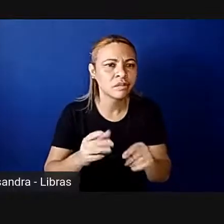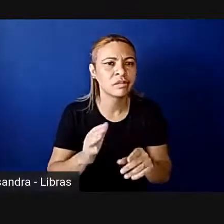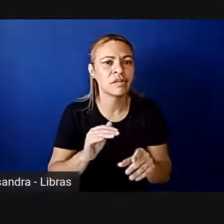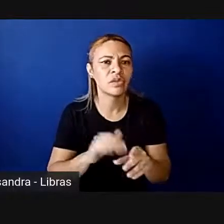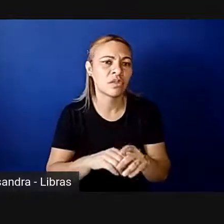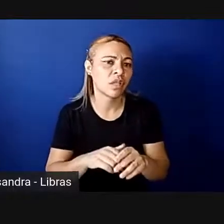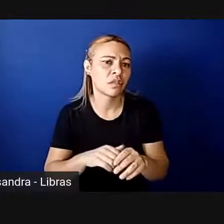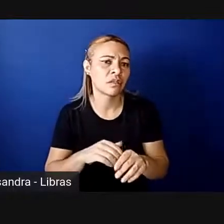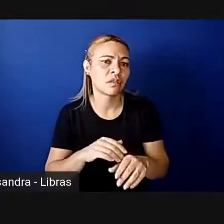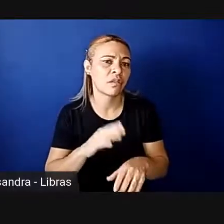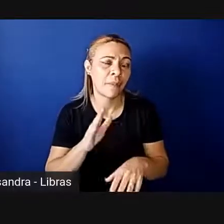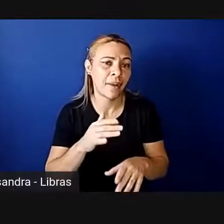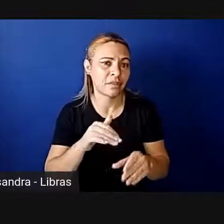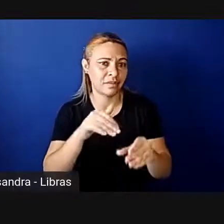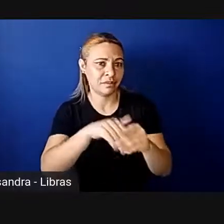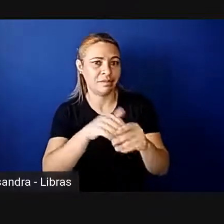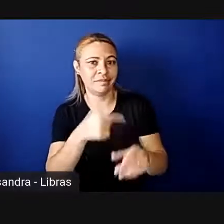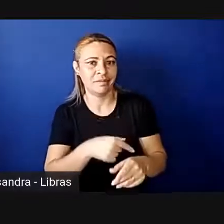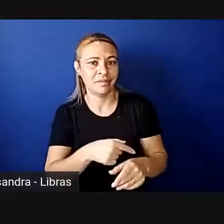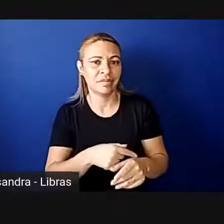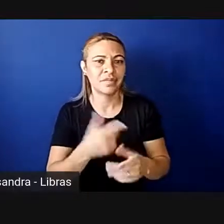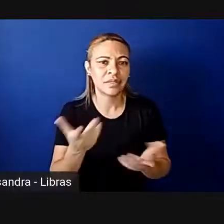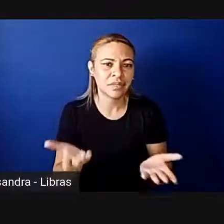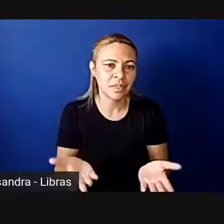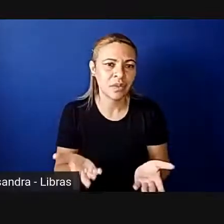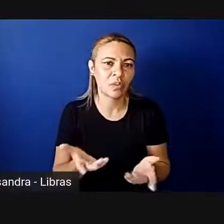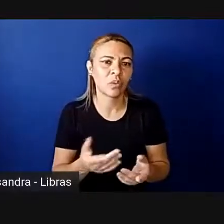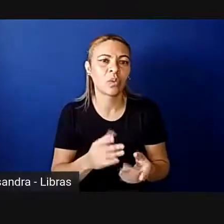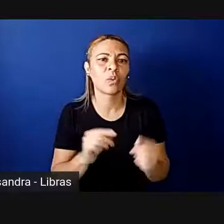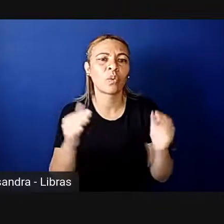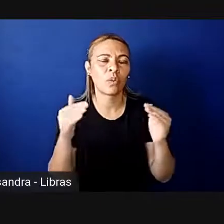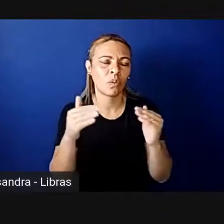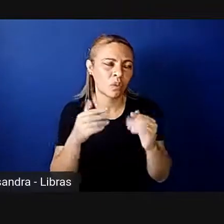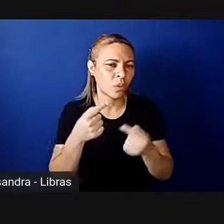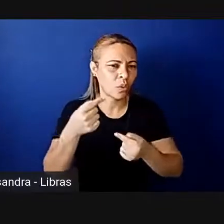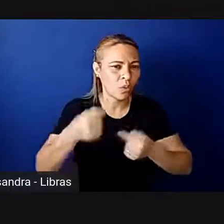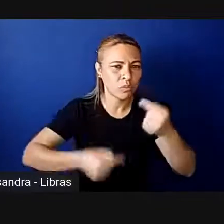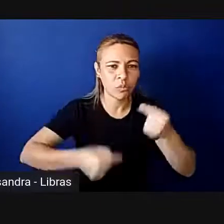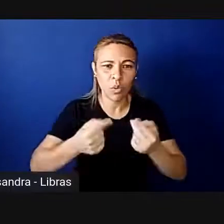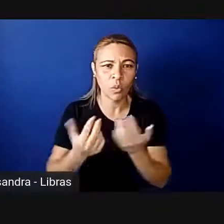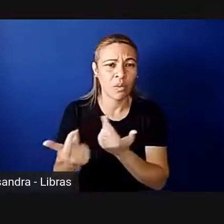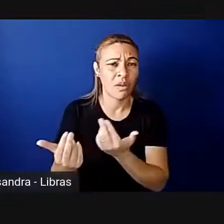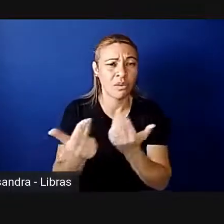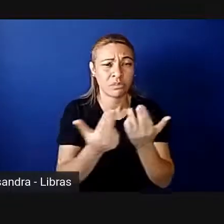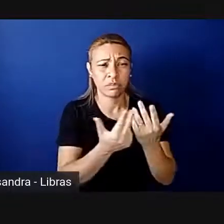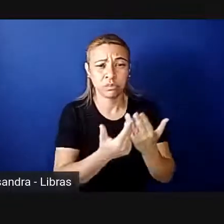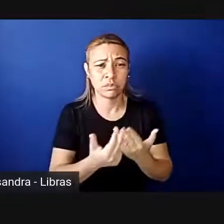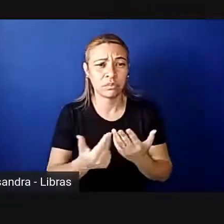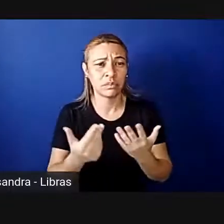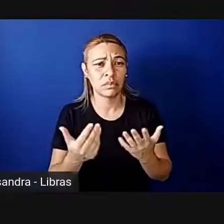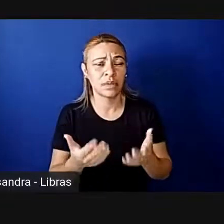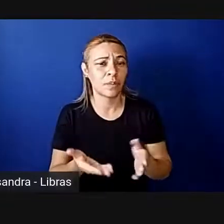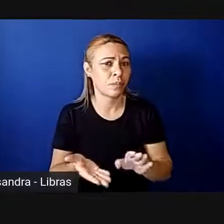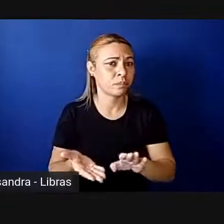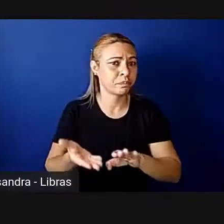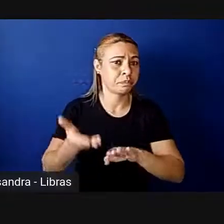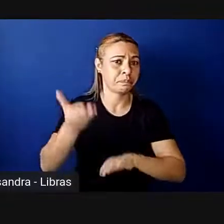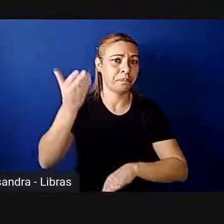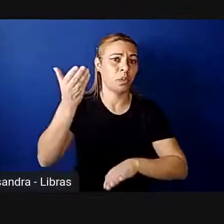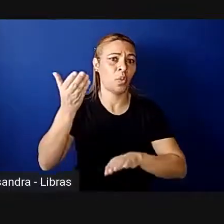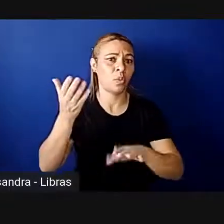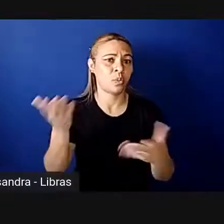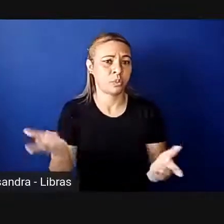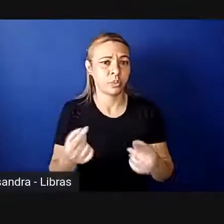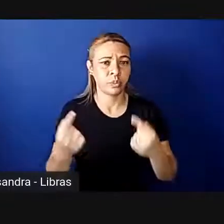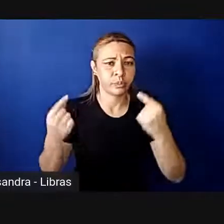mais votados, né, então, na prática, todo mundo concorre contra todo mundo, é um sistema altamente competitivo,